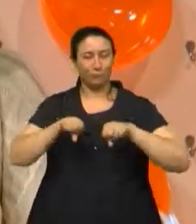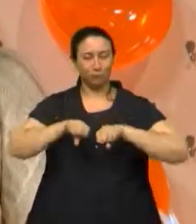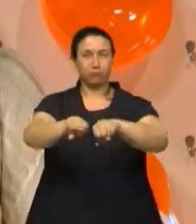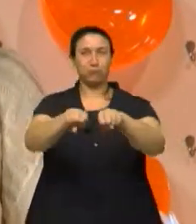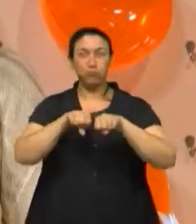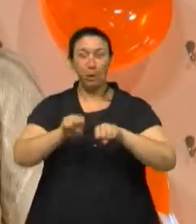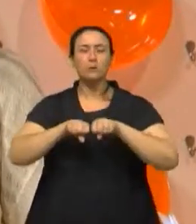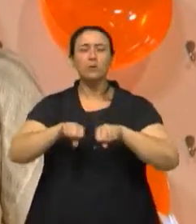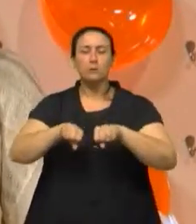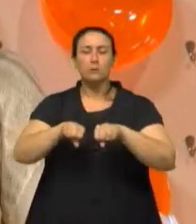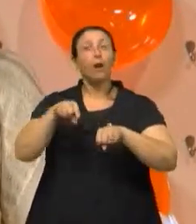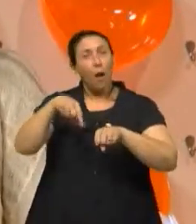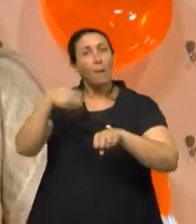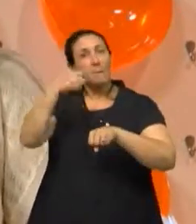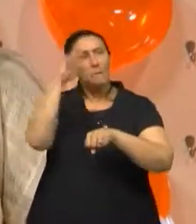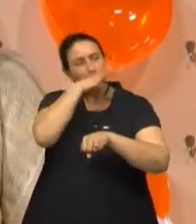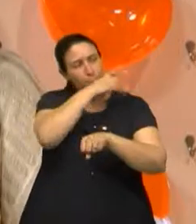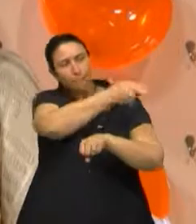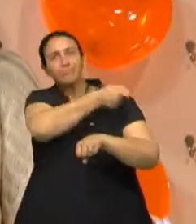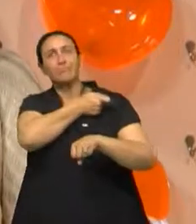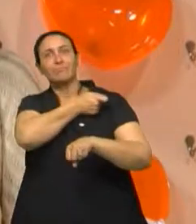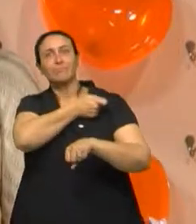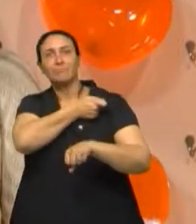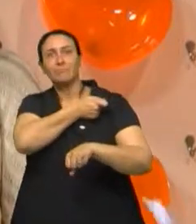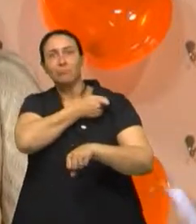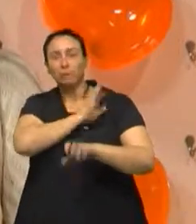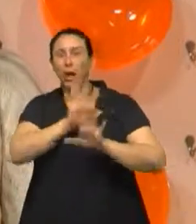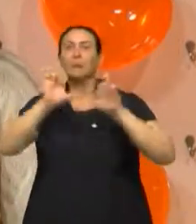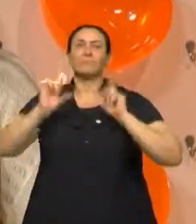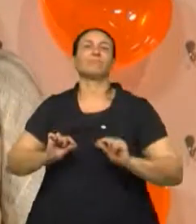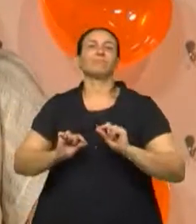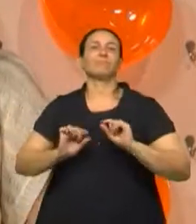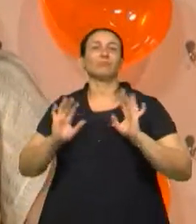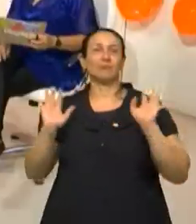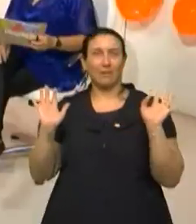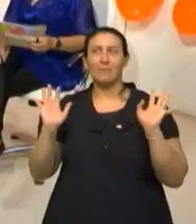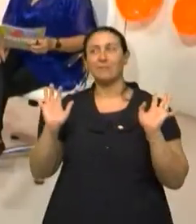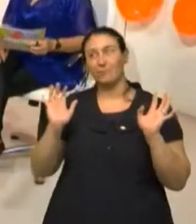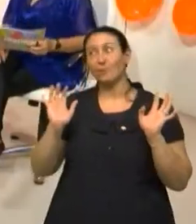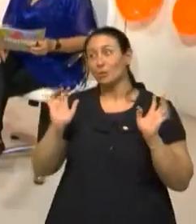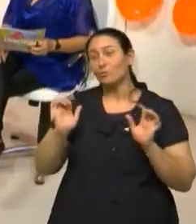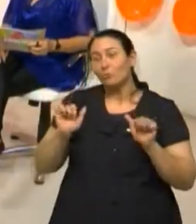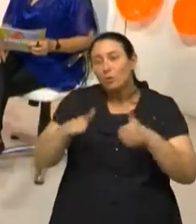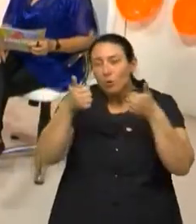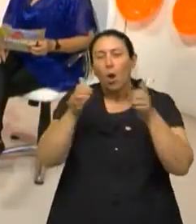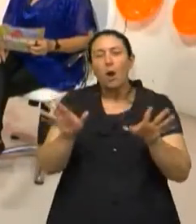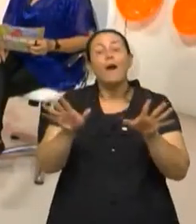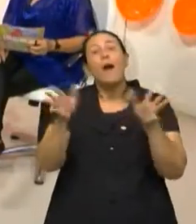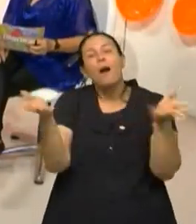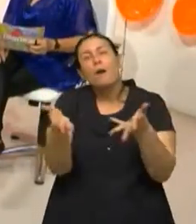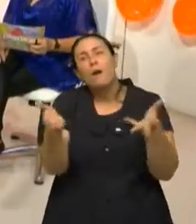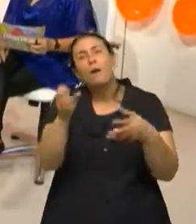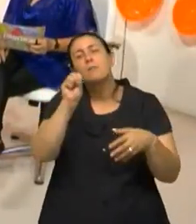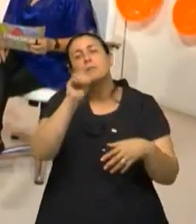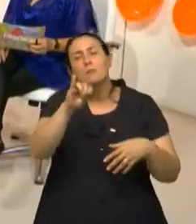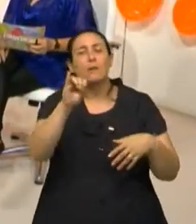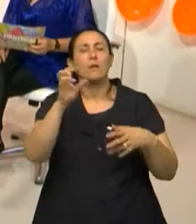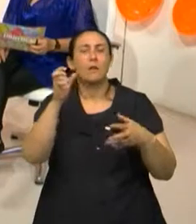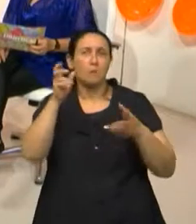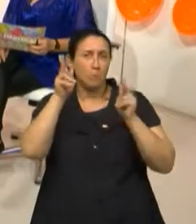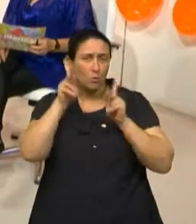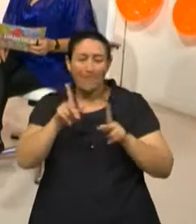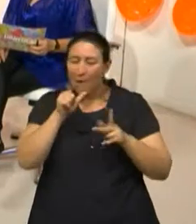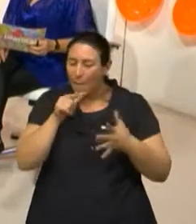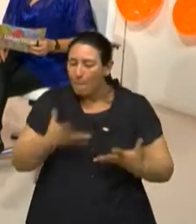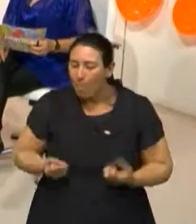ele deve ser cortada a corrente dele. Isso já é o primeiro socorro. E é claro, se a vítima está num ambiente molhado,